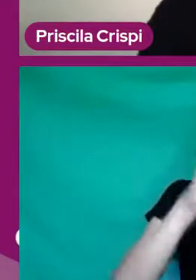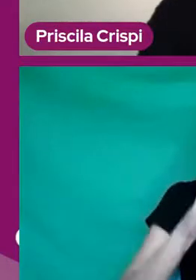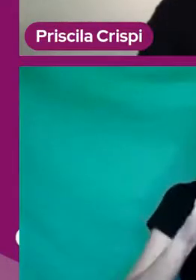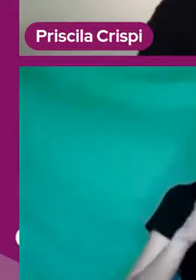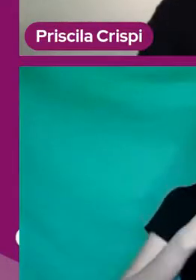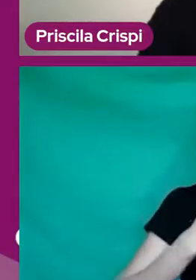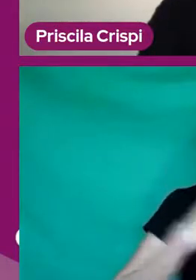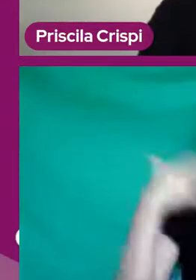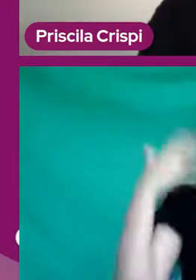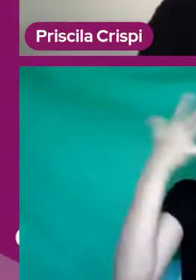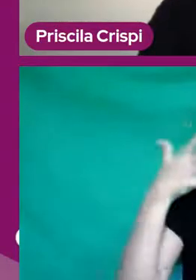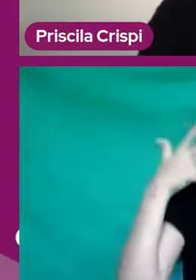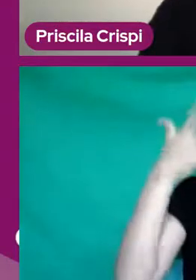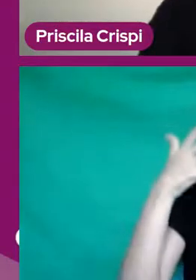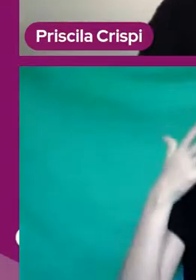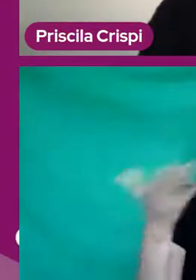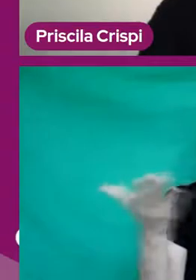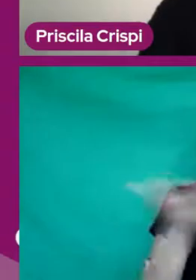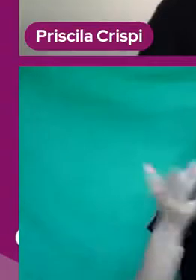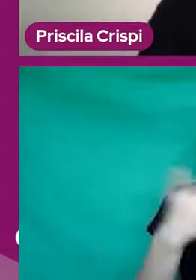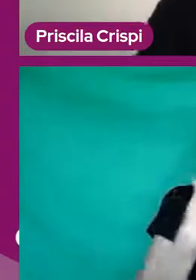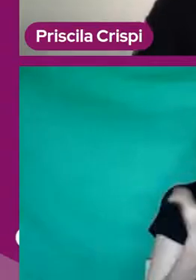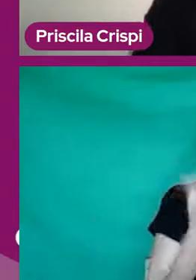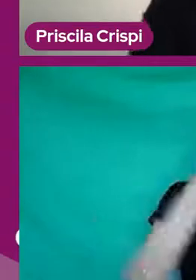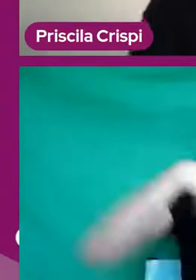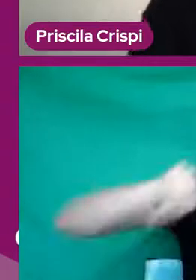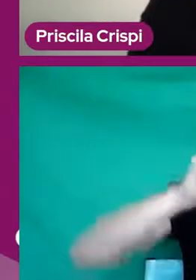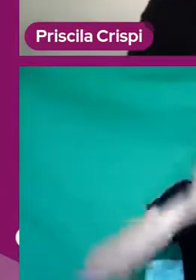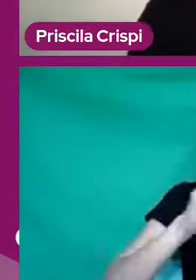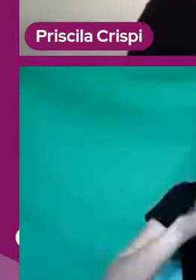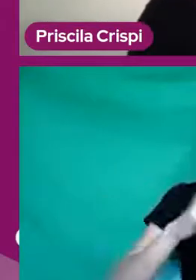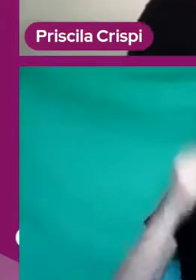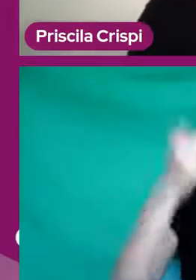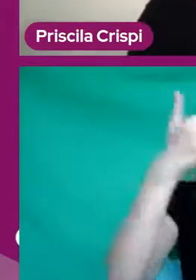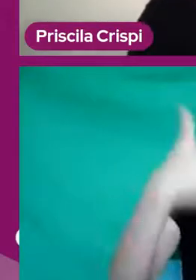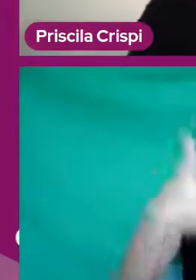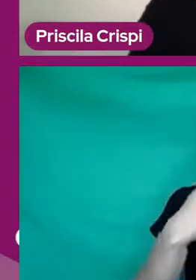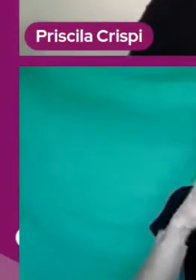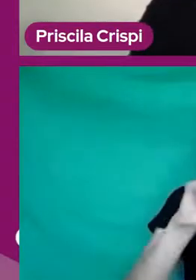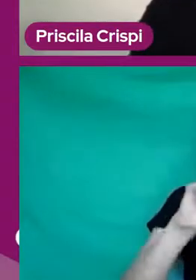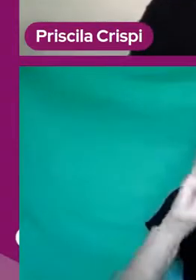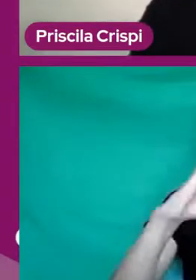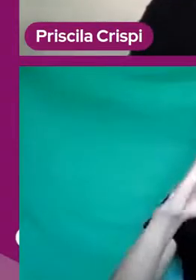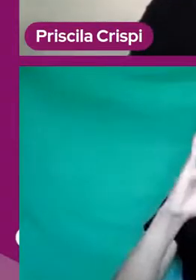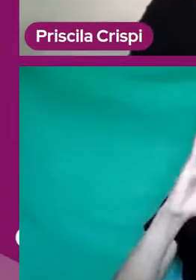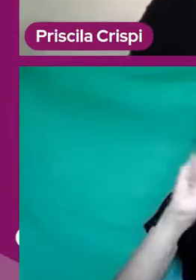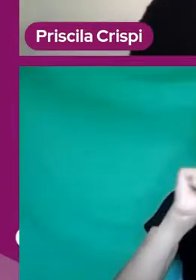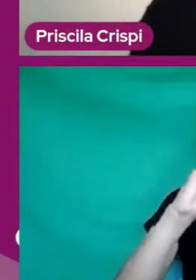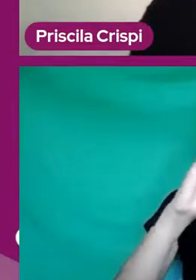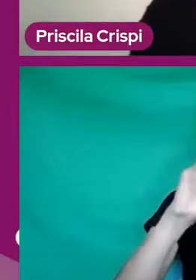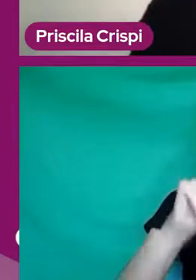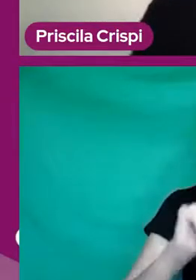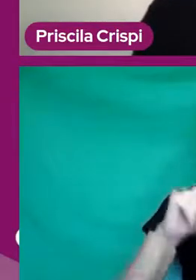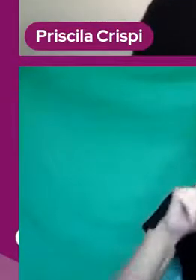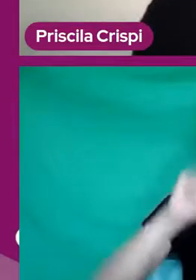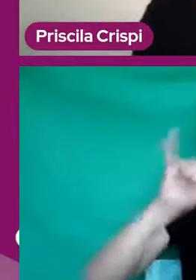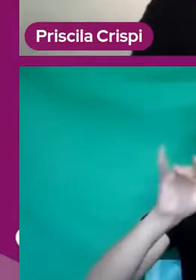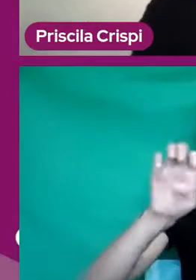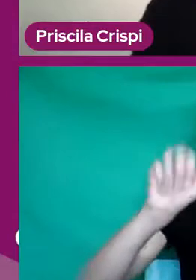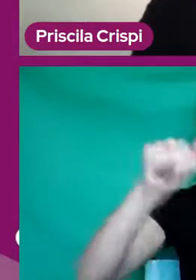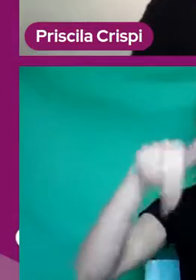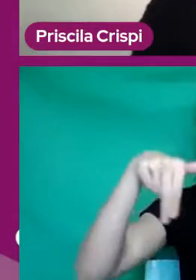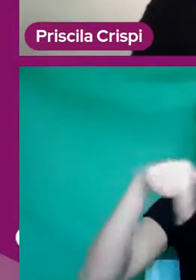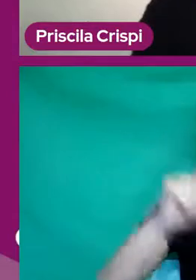passo para os colegas que têm muito a informar, Priscila, Jean e grande equipe que está por trás da